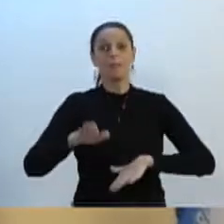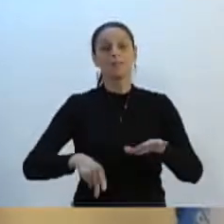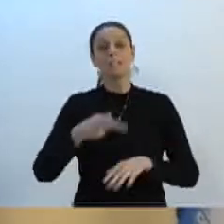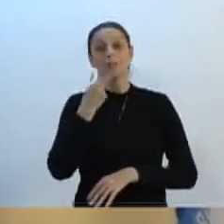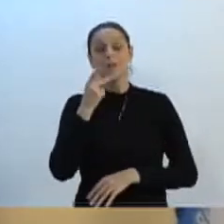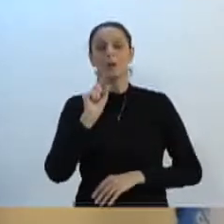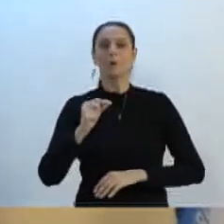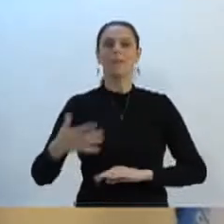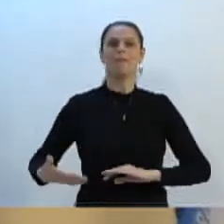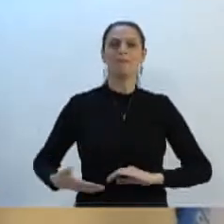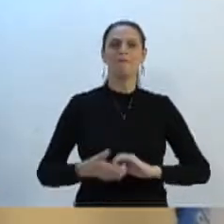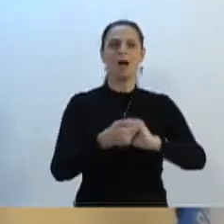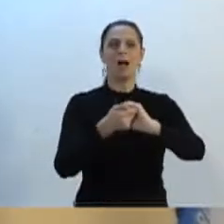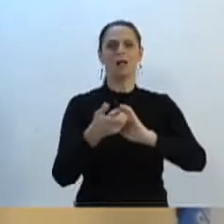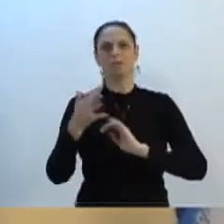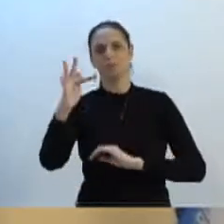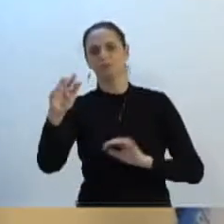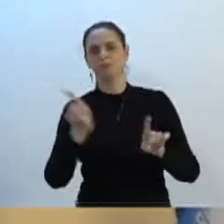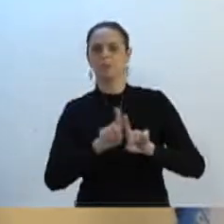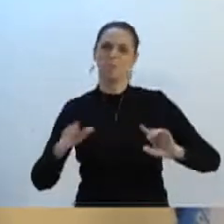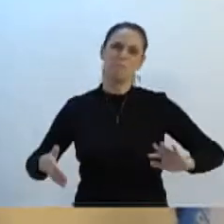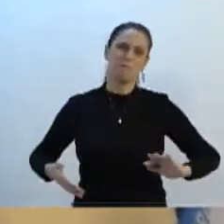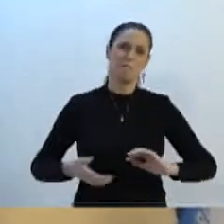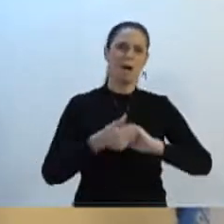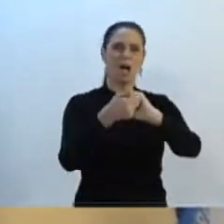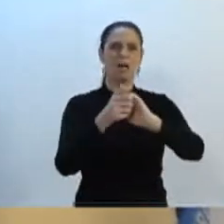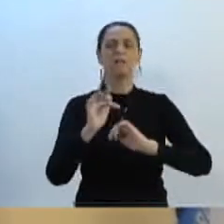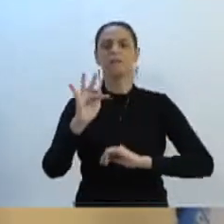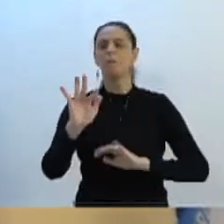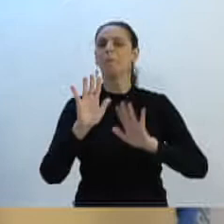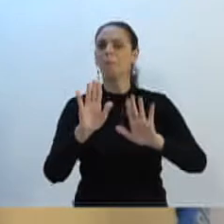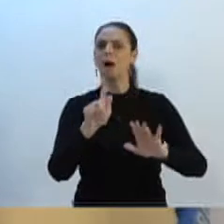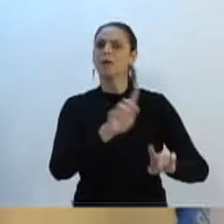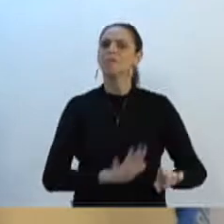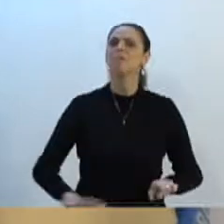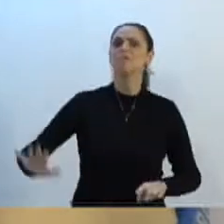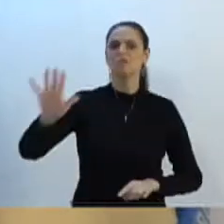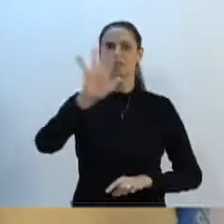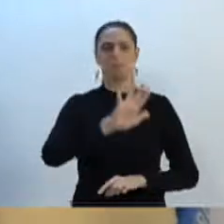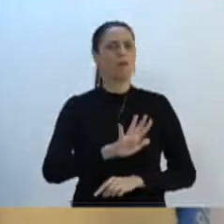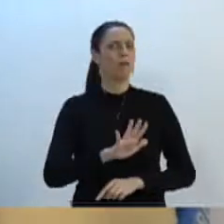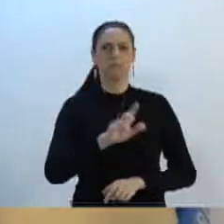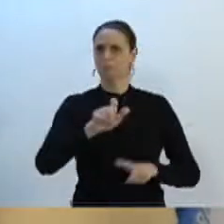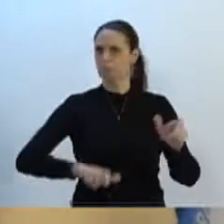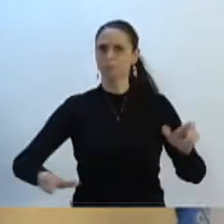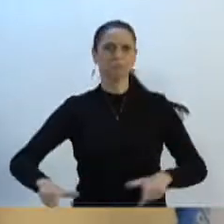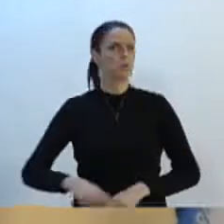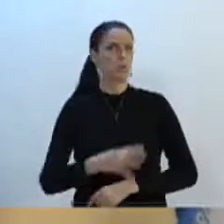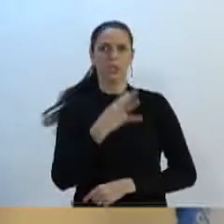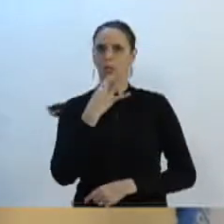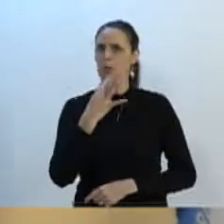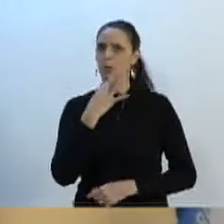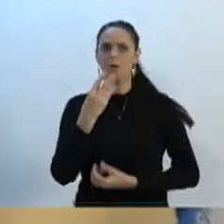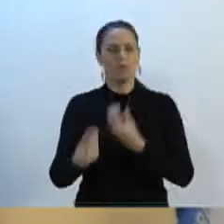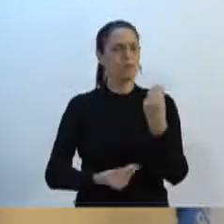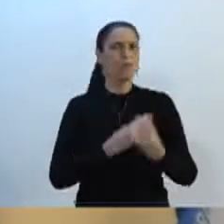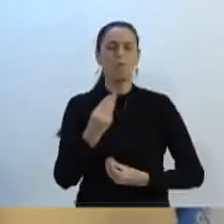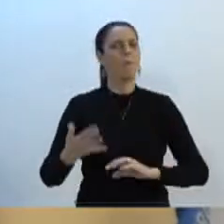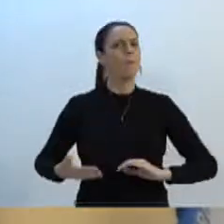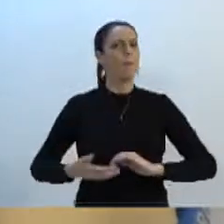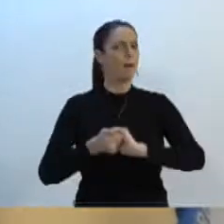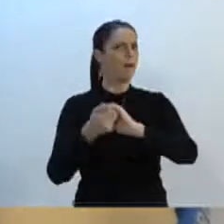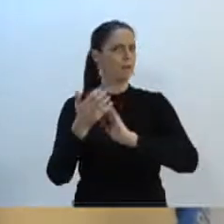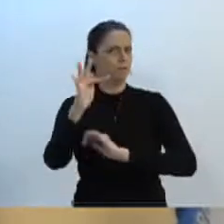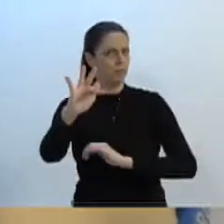em pacto federativo, falamos do pacto federativo, mas, de forma geral, as pessoas não conhecem os números do pacto federativo.